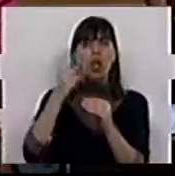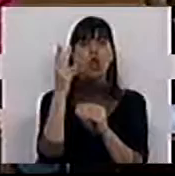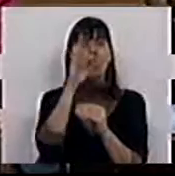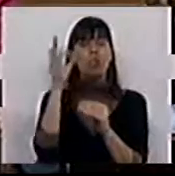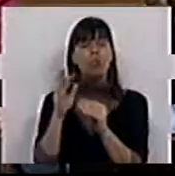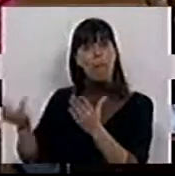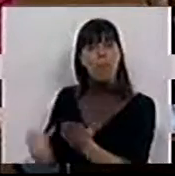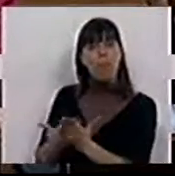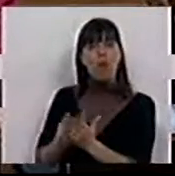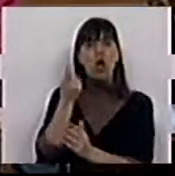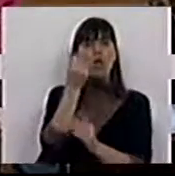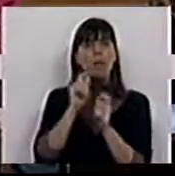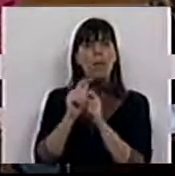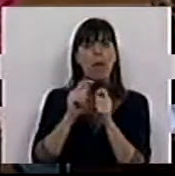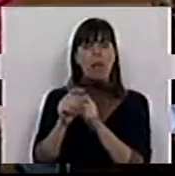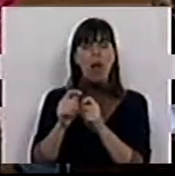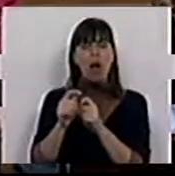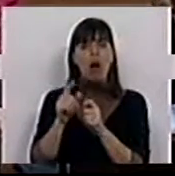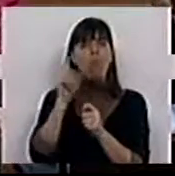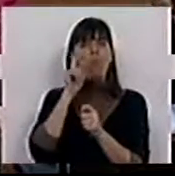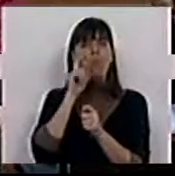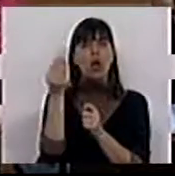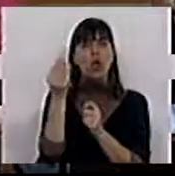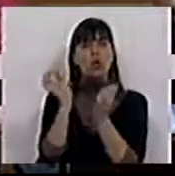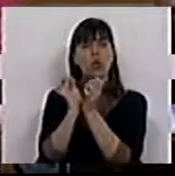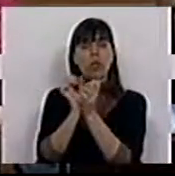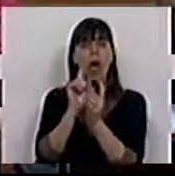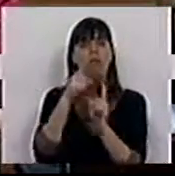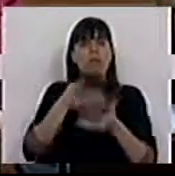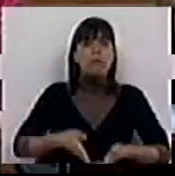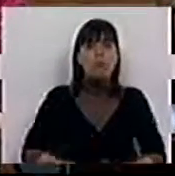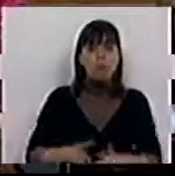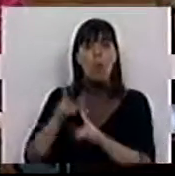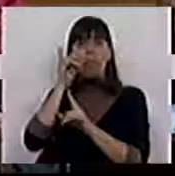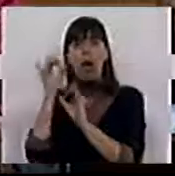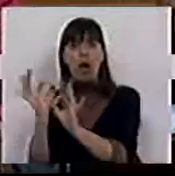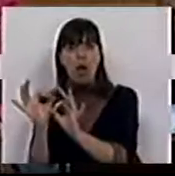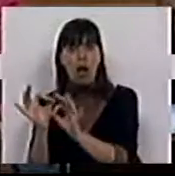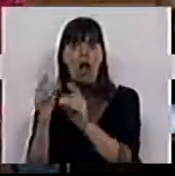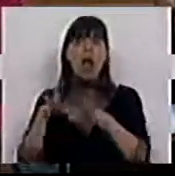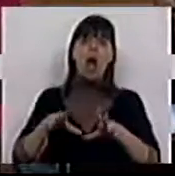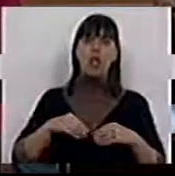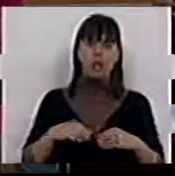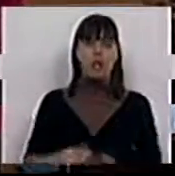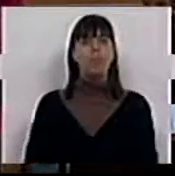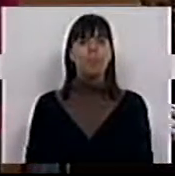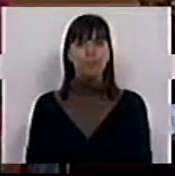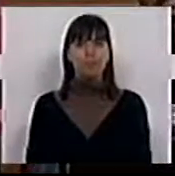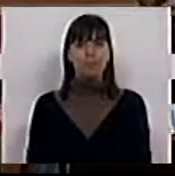2% para os subsídios de proteção social na maternidade, na paternidade e na adoção.